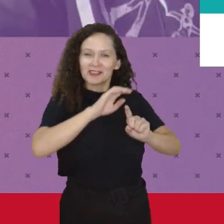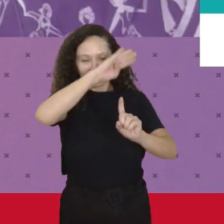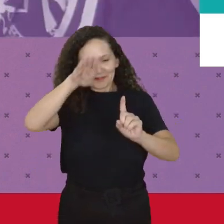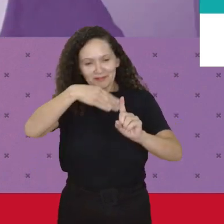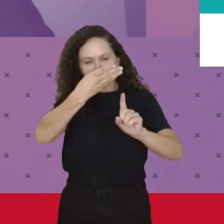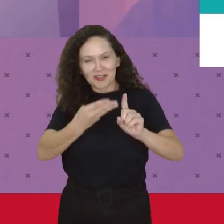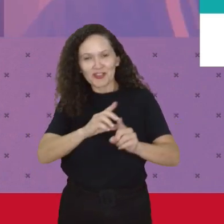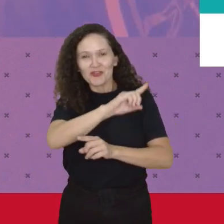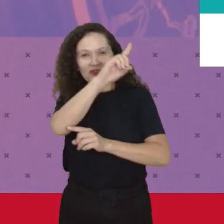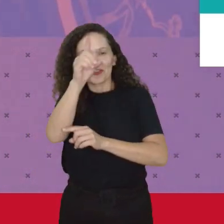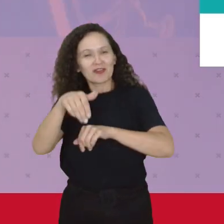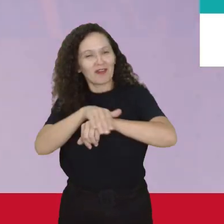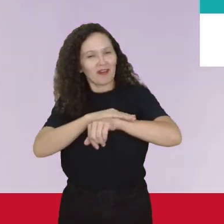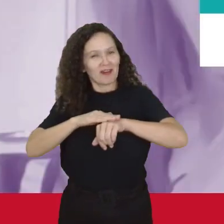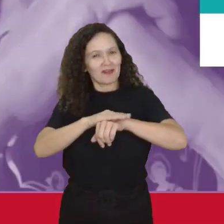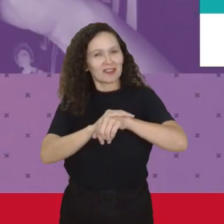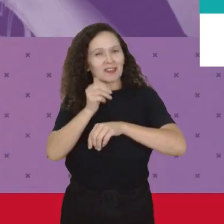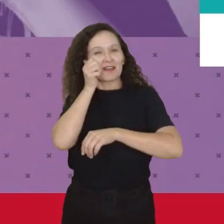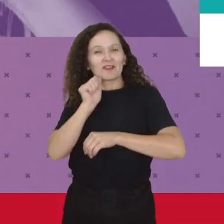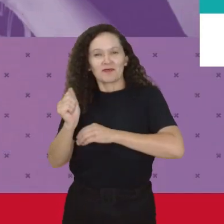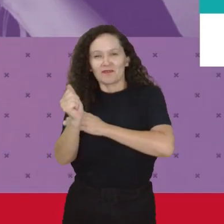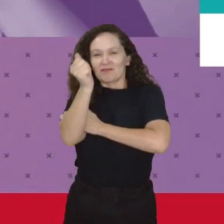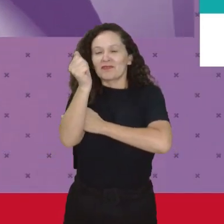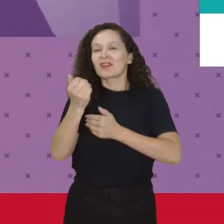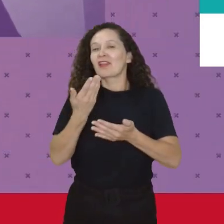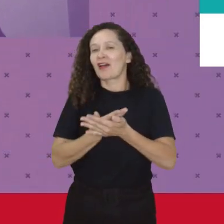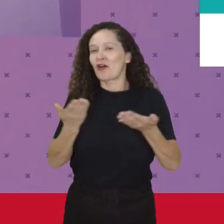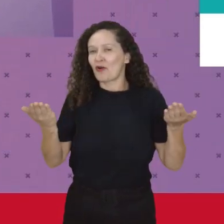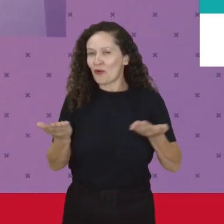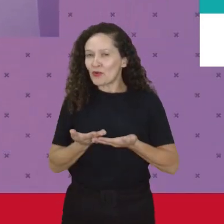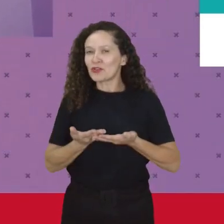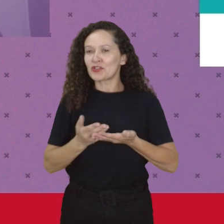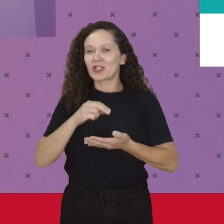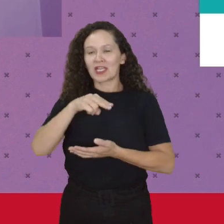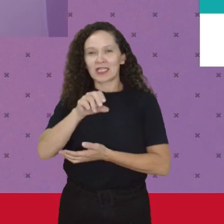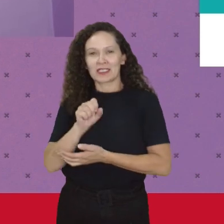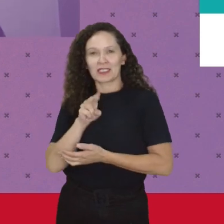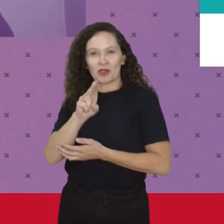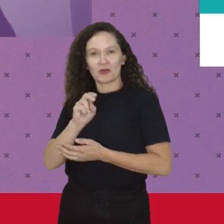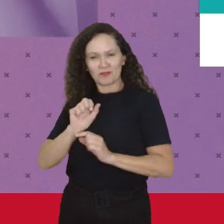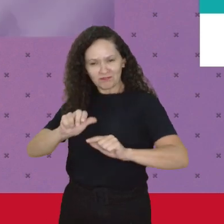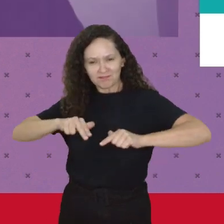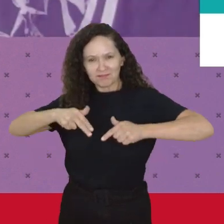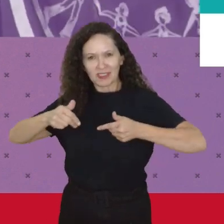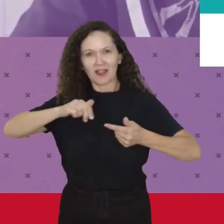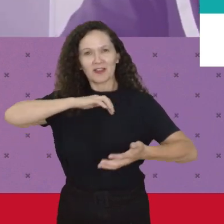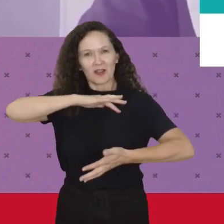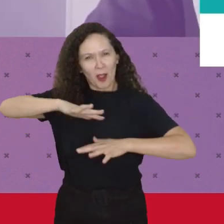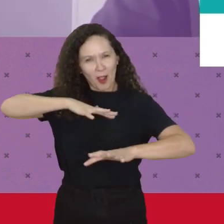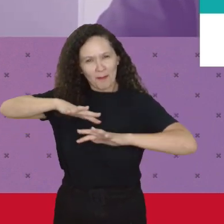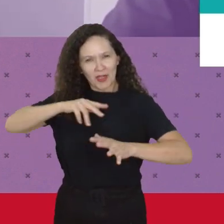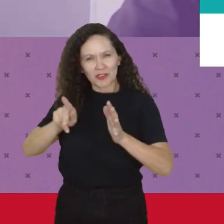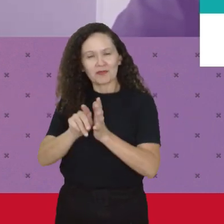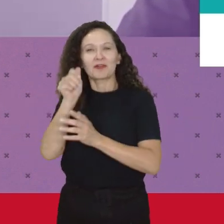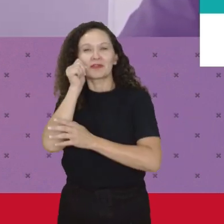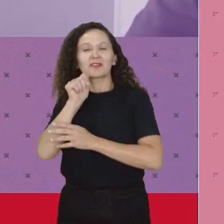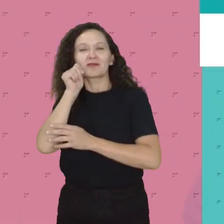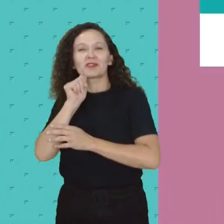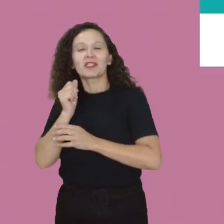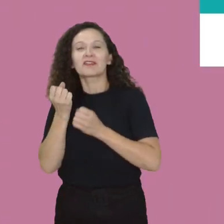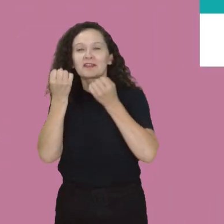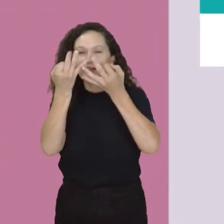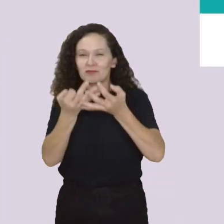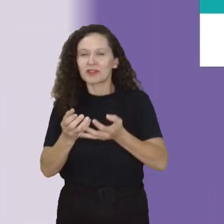data para conversar sobre feminismo Na aula de hoje, Nalu Faria, militante da Marcha Mundial das Mulheres, fala sobre o